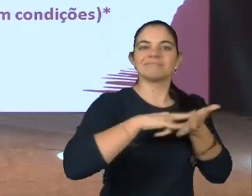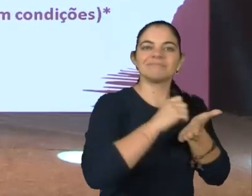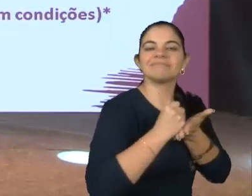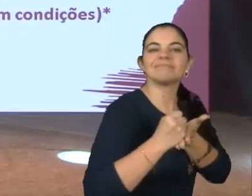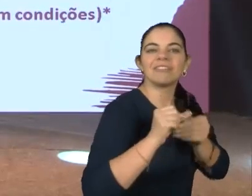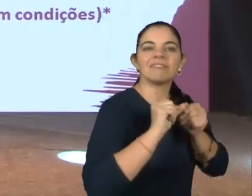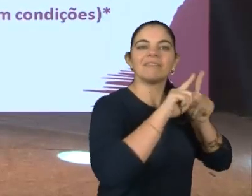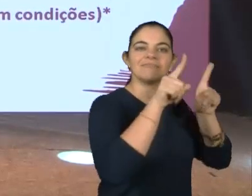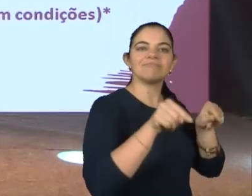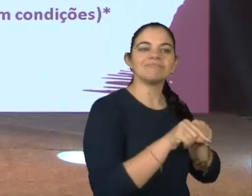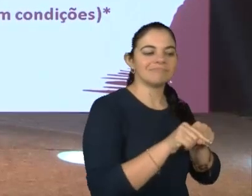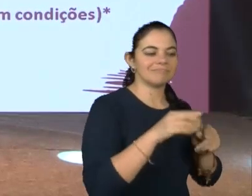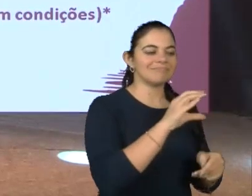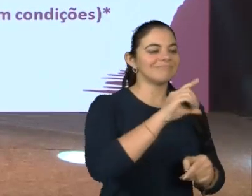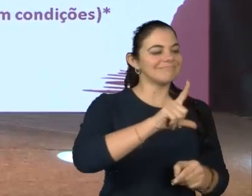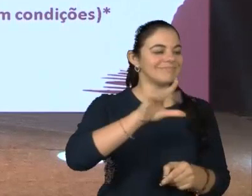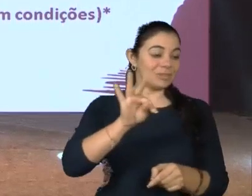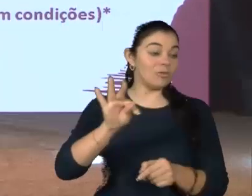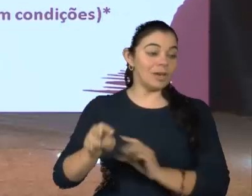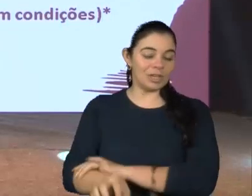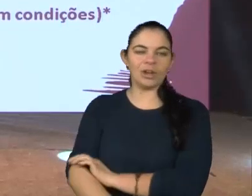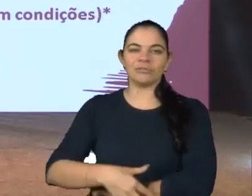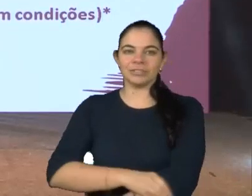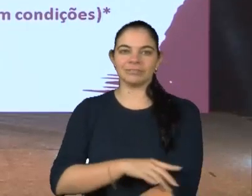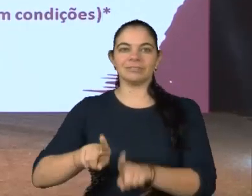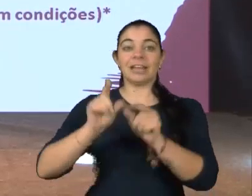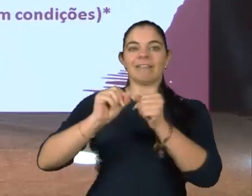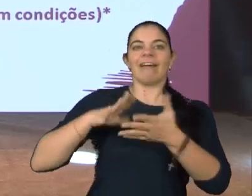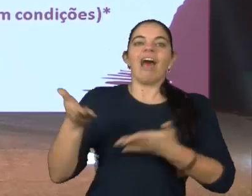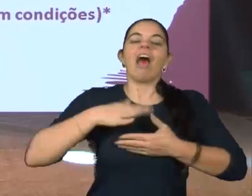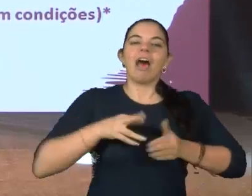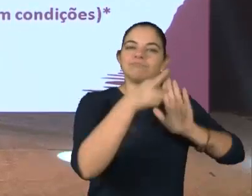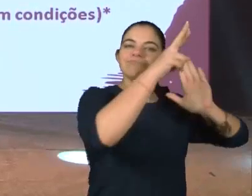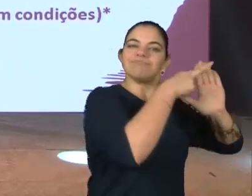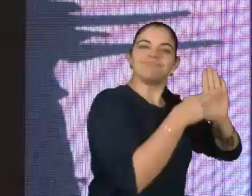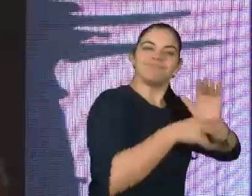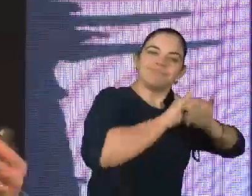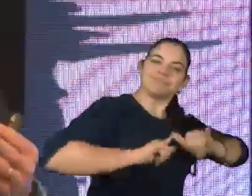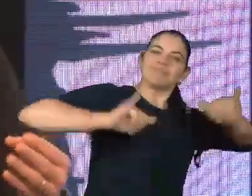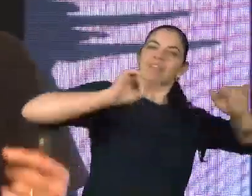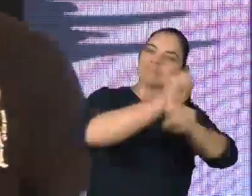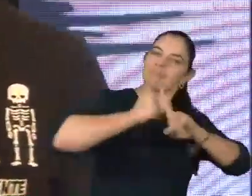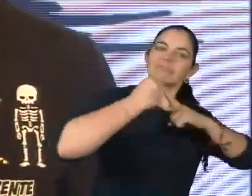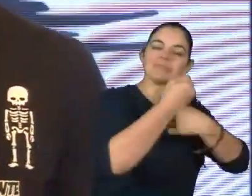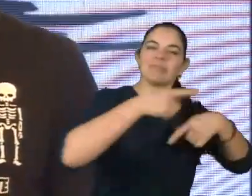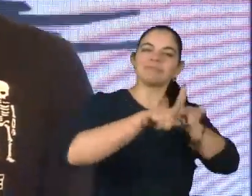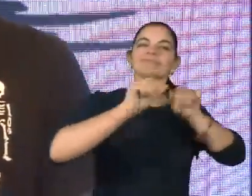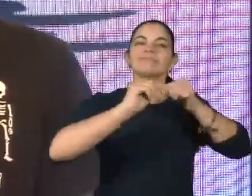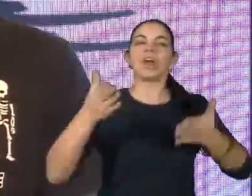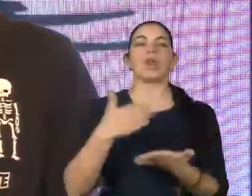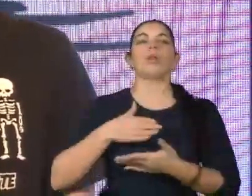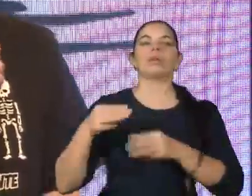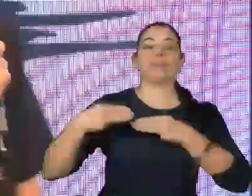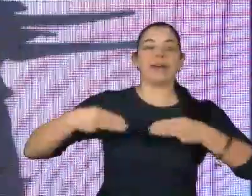empregadas formalmente. Esses dados são os dados do Relatório Anual de Informações Sociais, RAIS de 2018, do